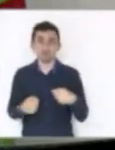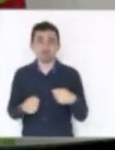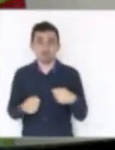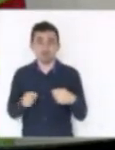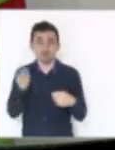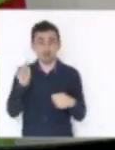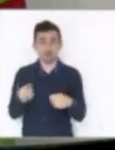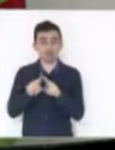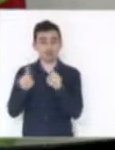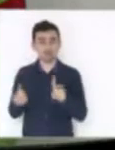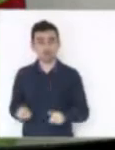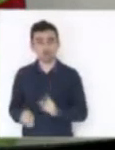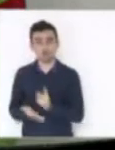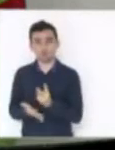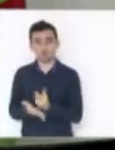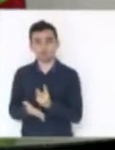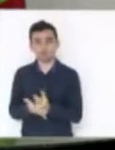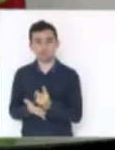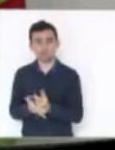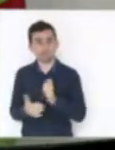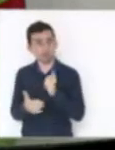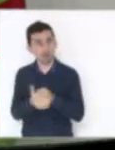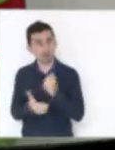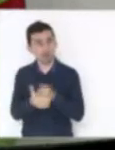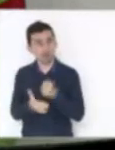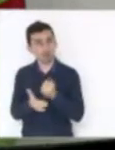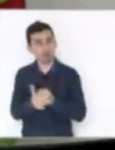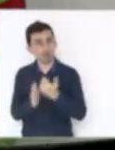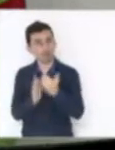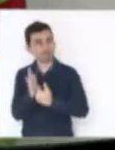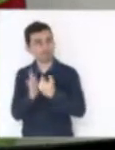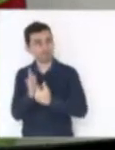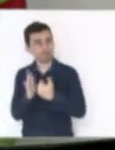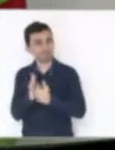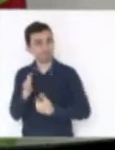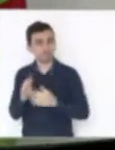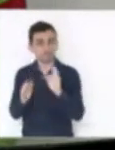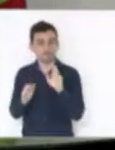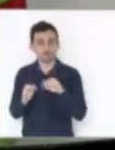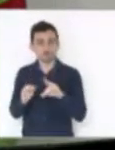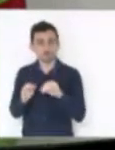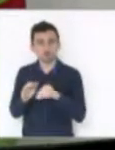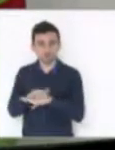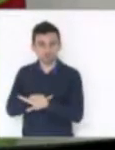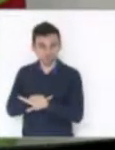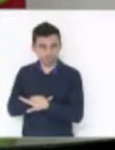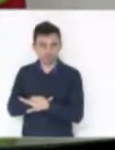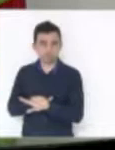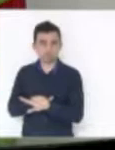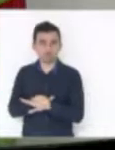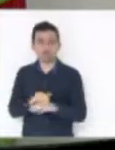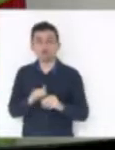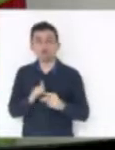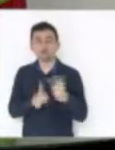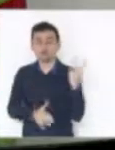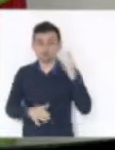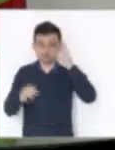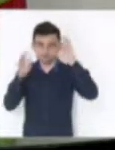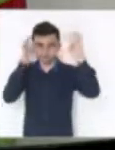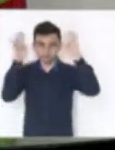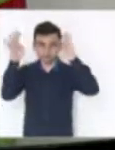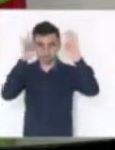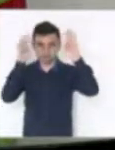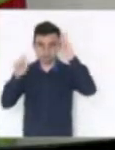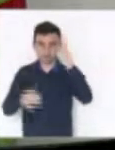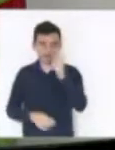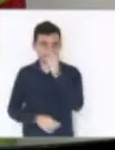servidor continua contribuindo com o fundo. A segunda reflexão que eu quero trazer aqui, e o deputado